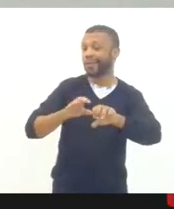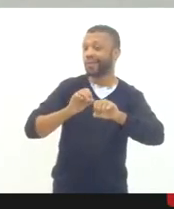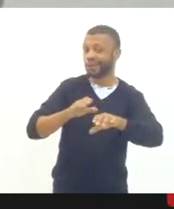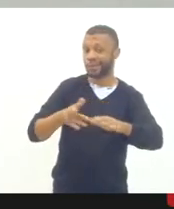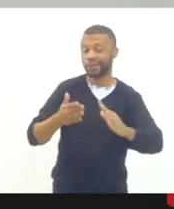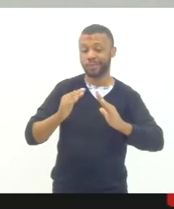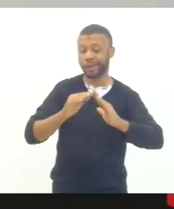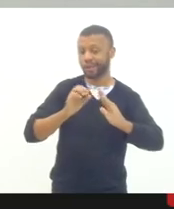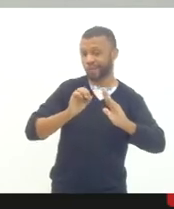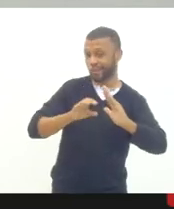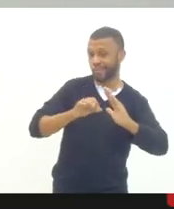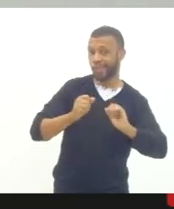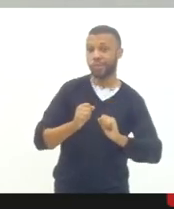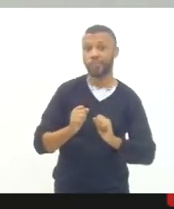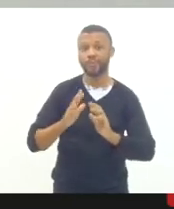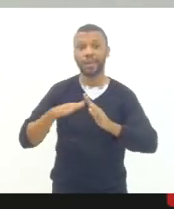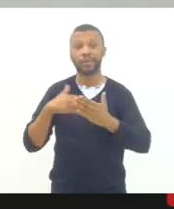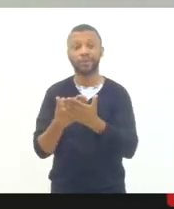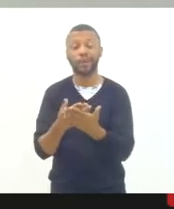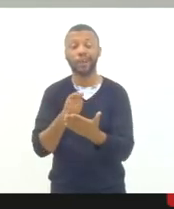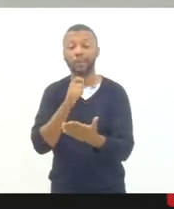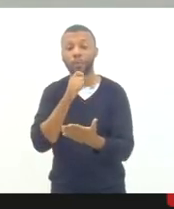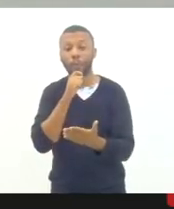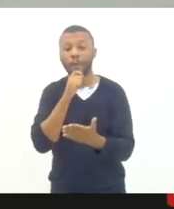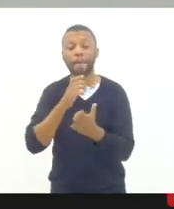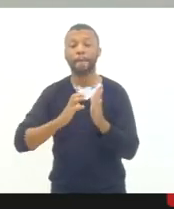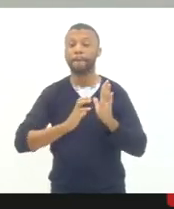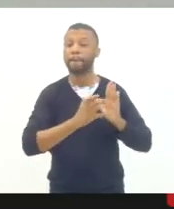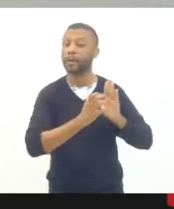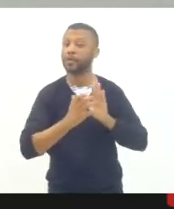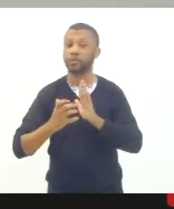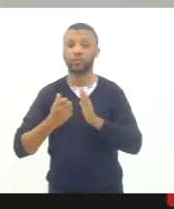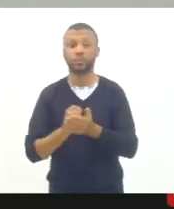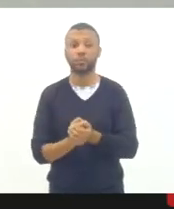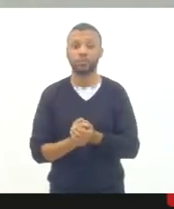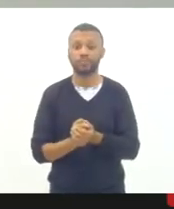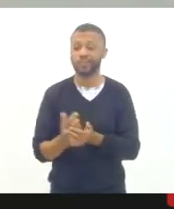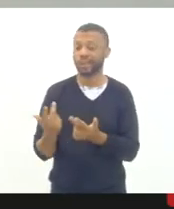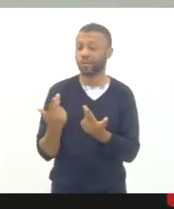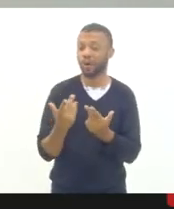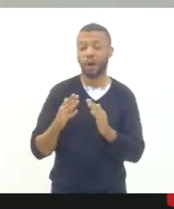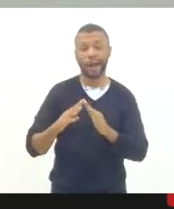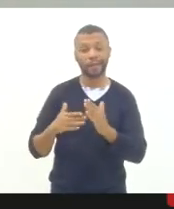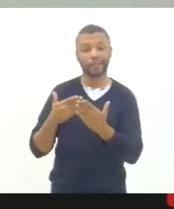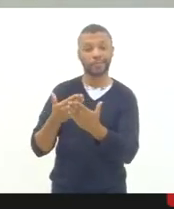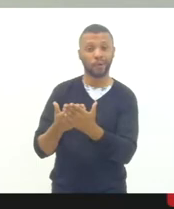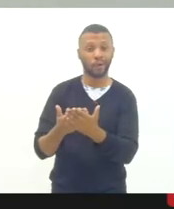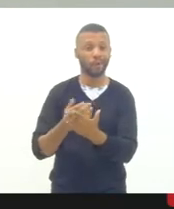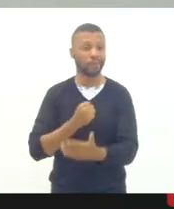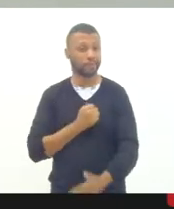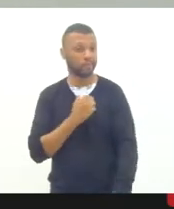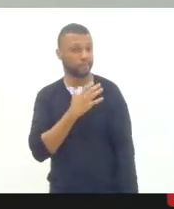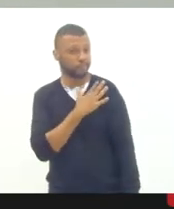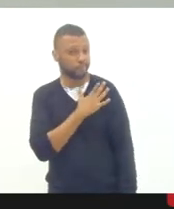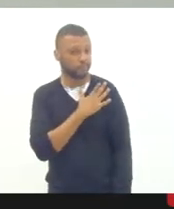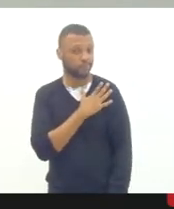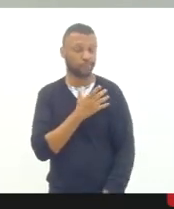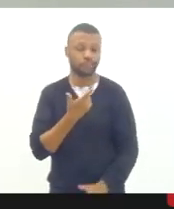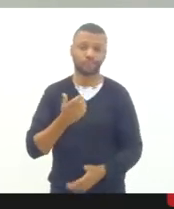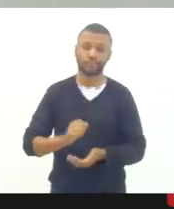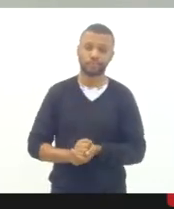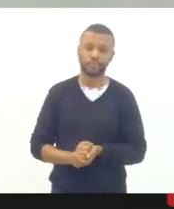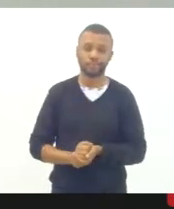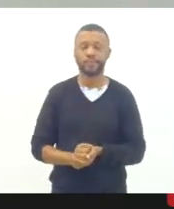escola sem partido, como a questão das escolas cívico-militares, como a questão do